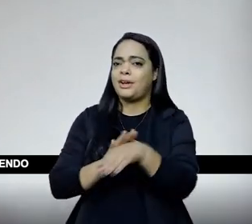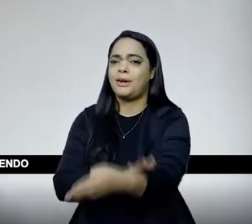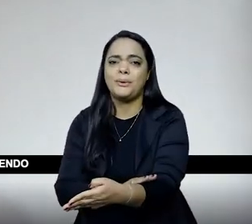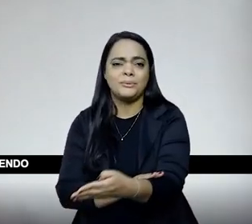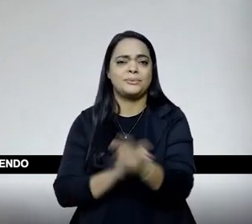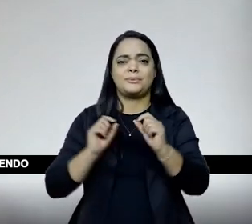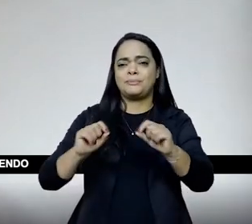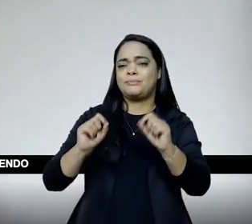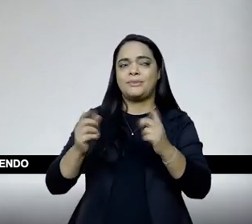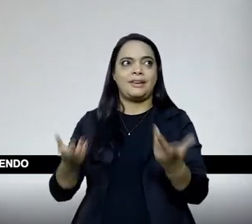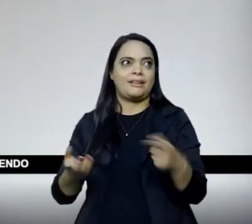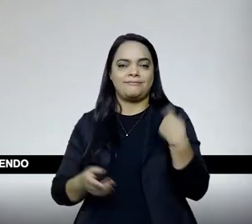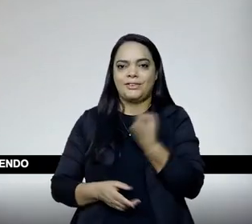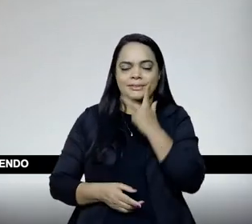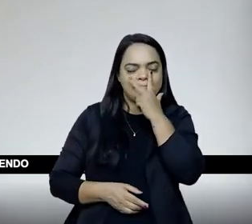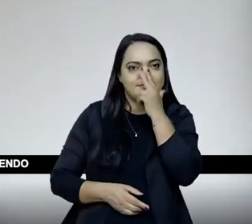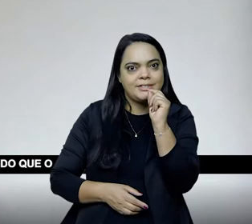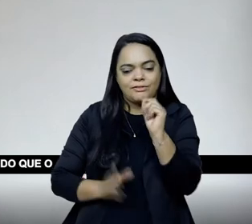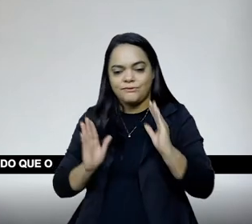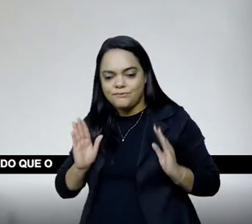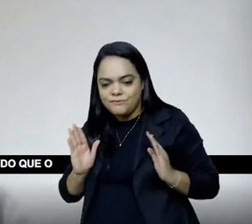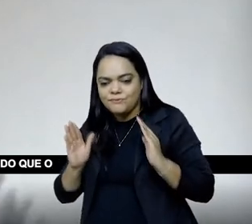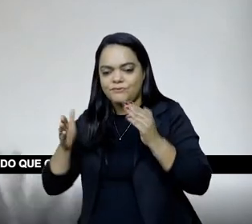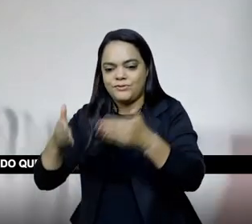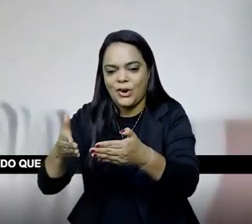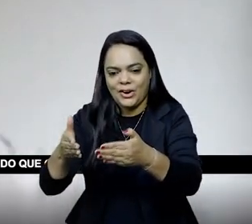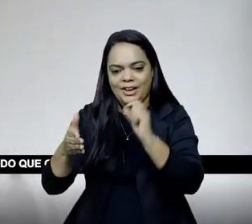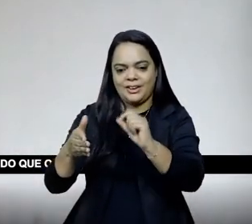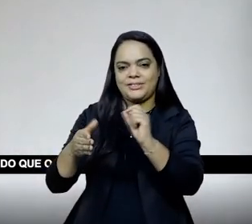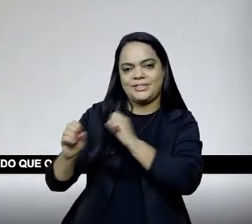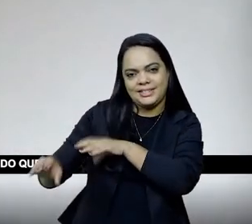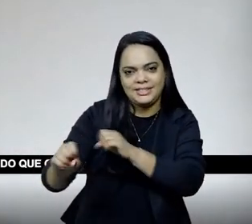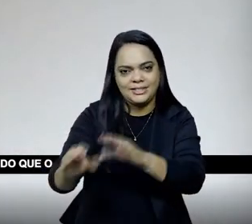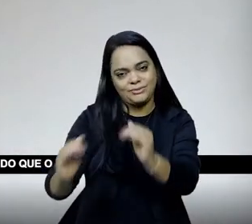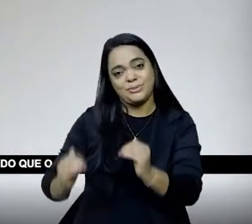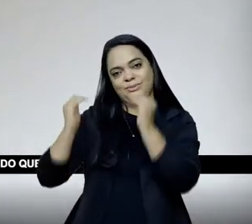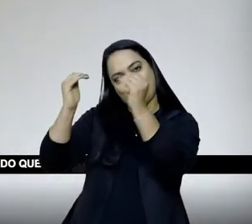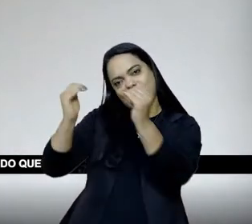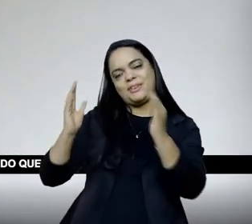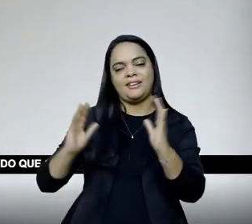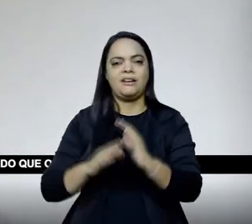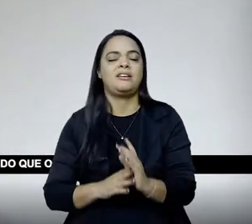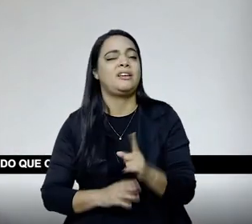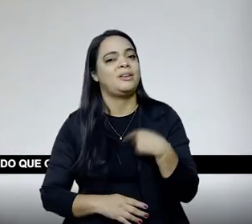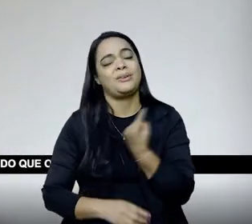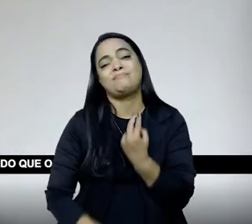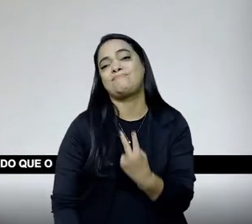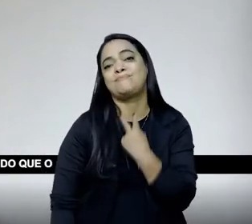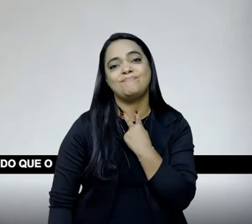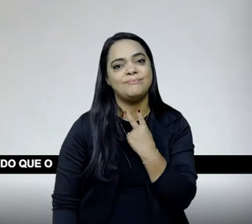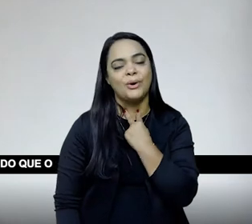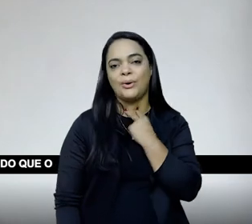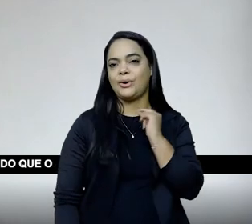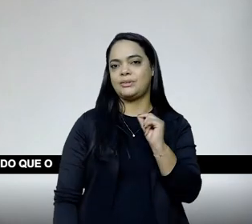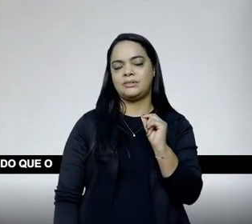por inércia, a gente acaba sendo um empuxo, né? A gente vai para lá, então, a gente começa, e eu acho que a gente não